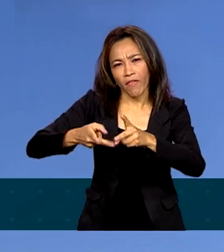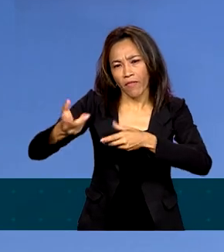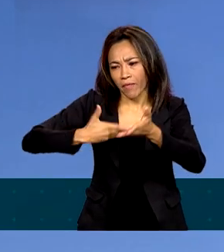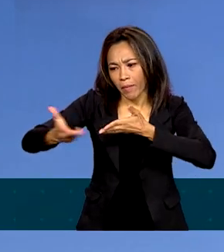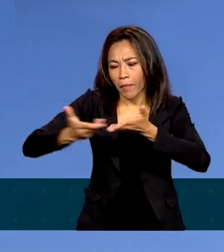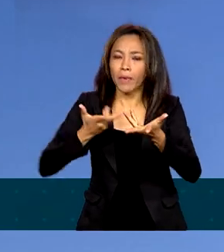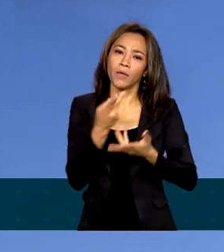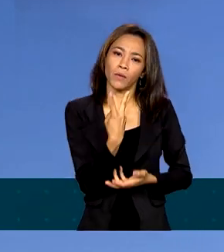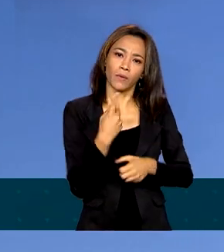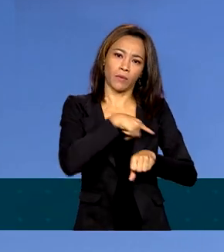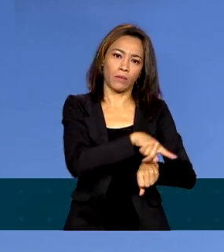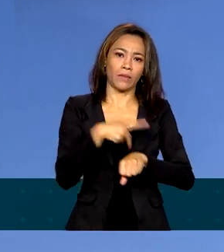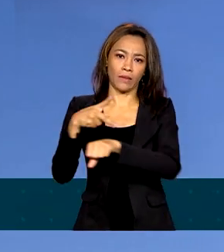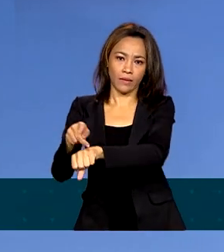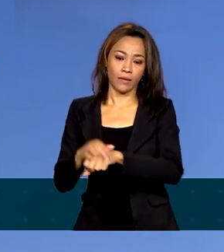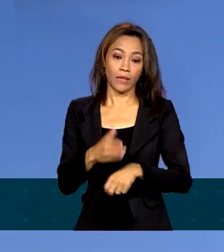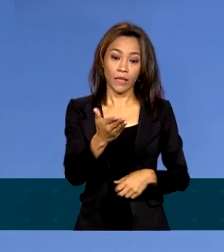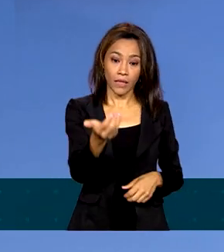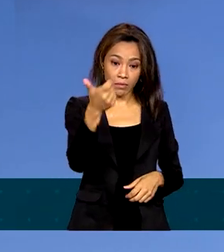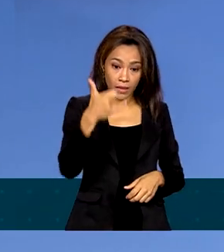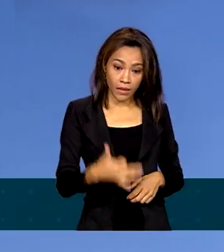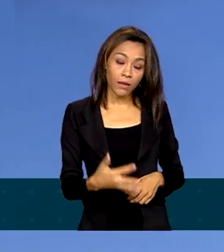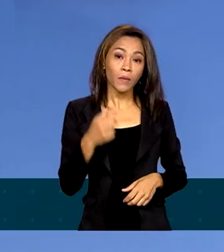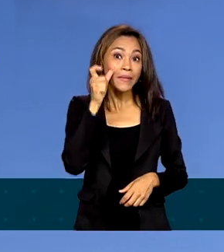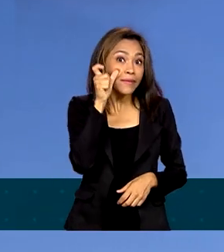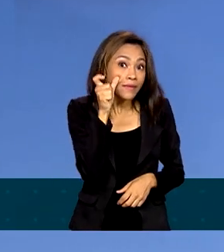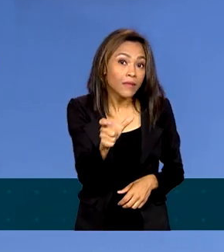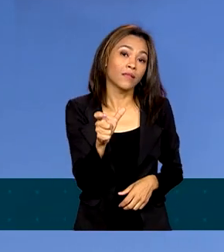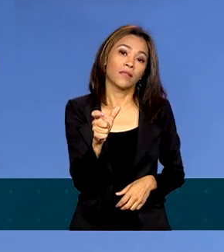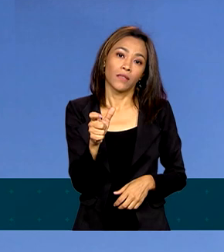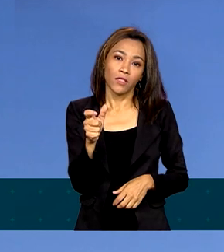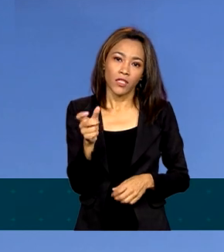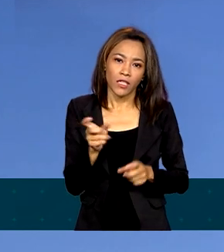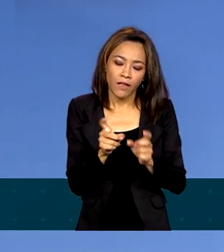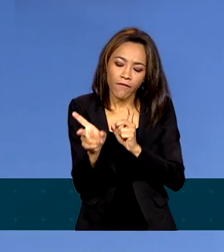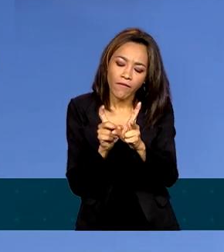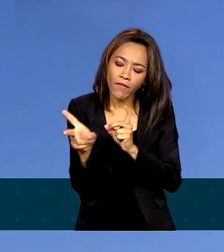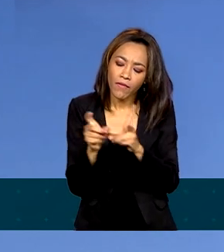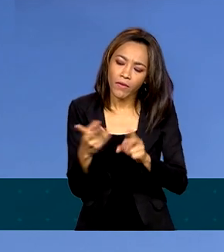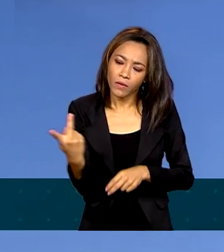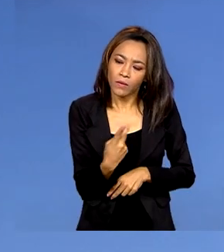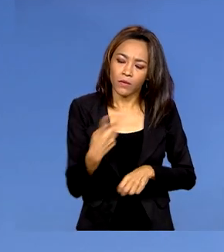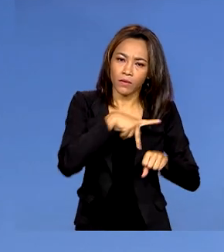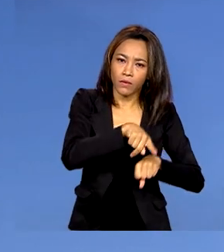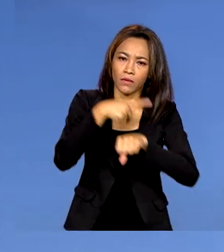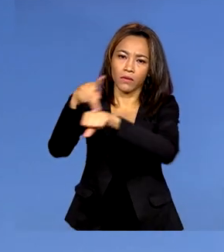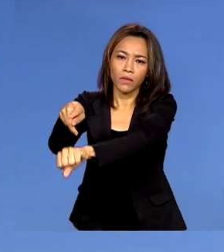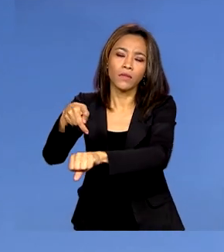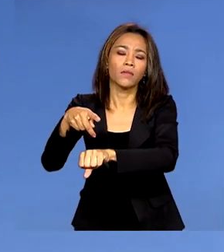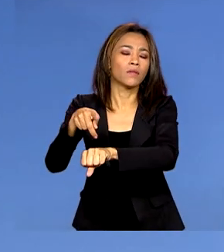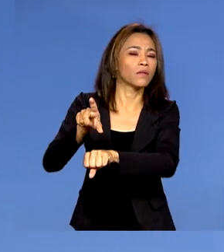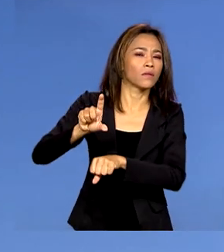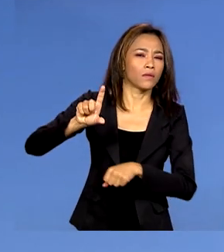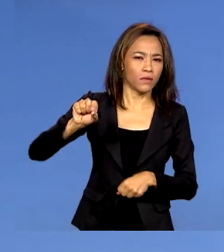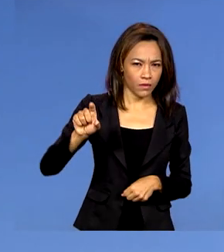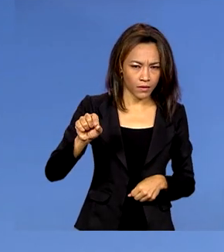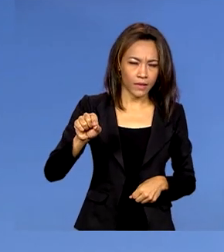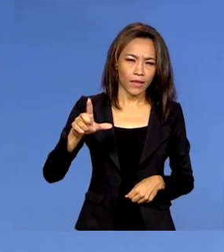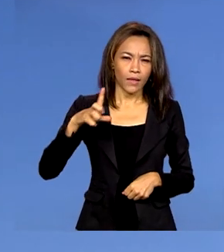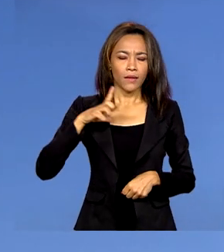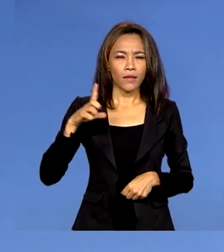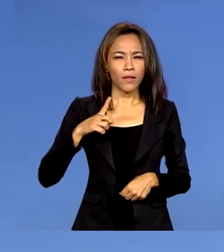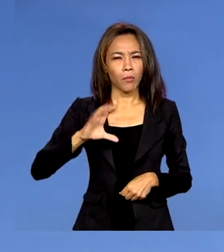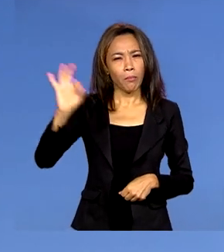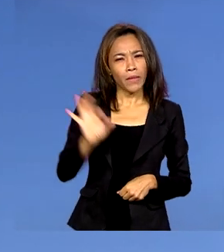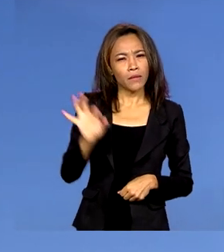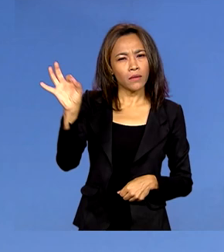O que era interessante nesse comércio, que vai voltar a ser, é que havia um percentual